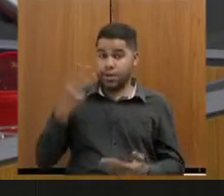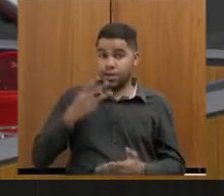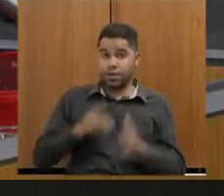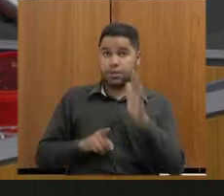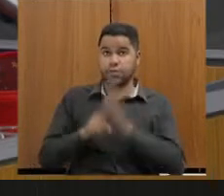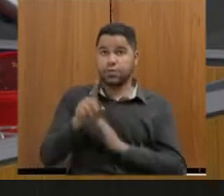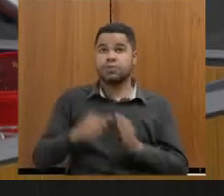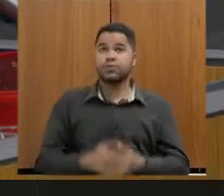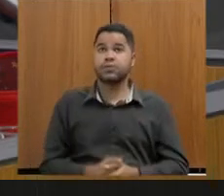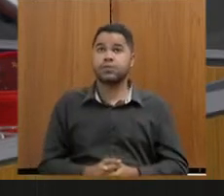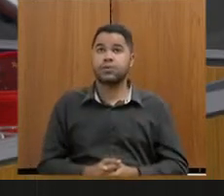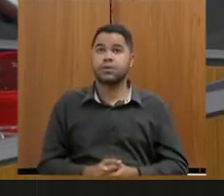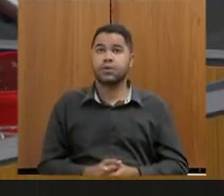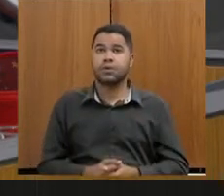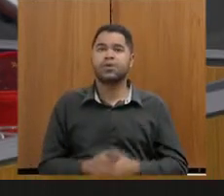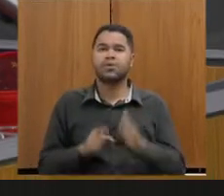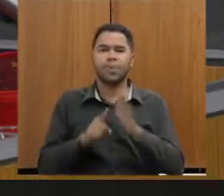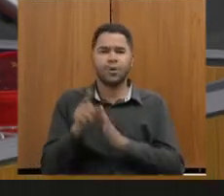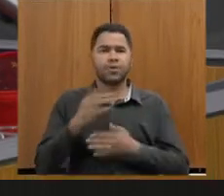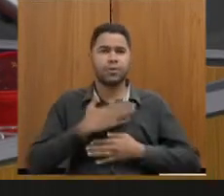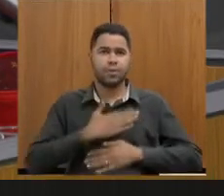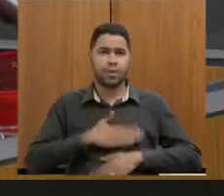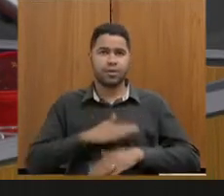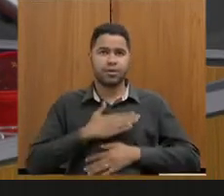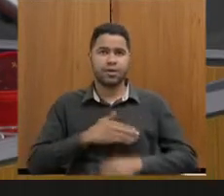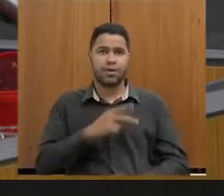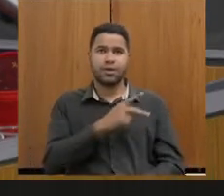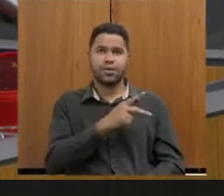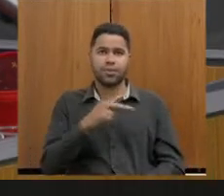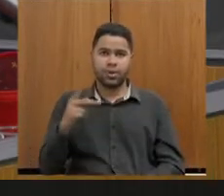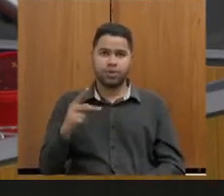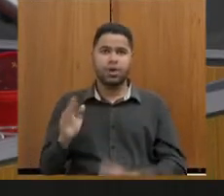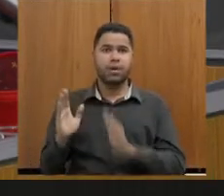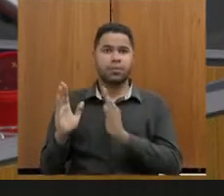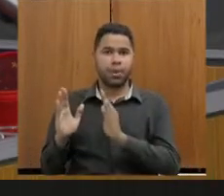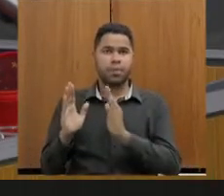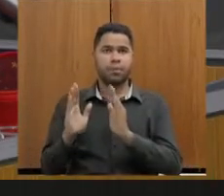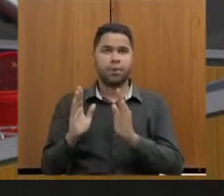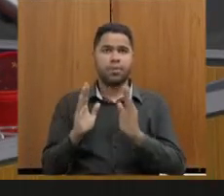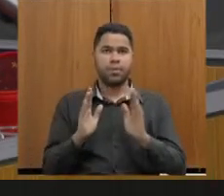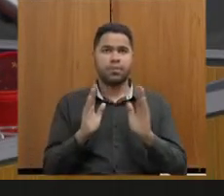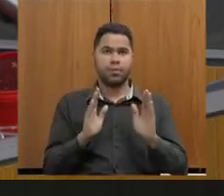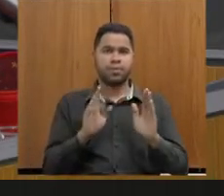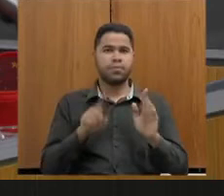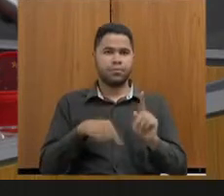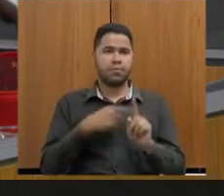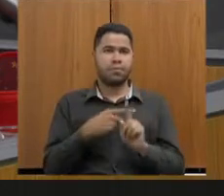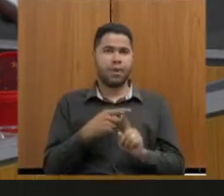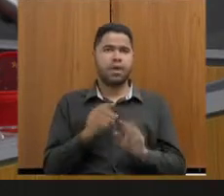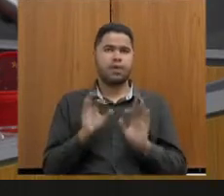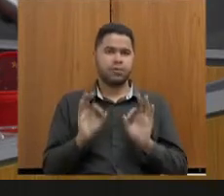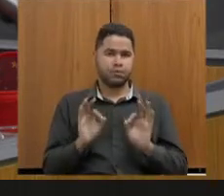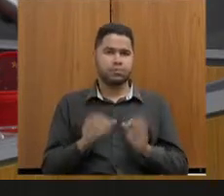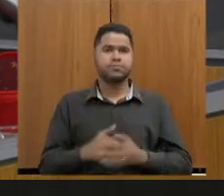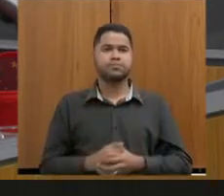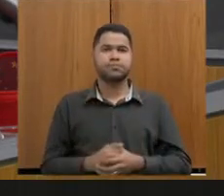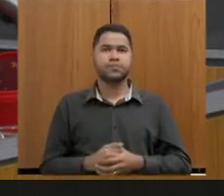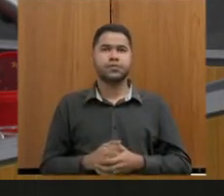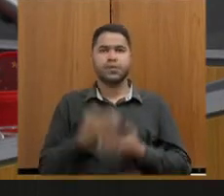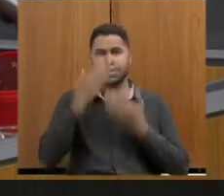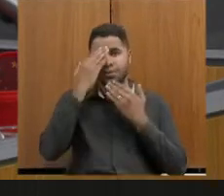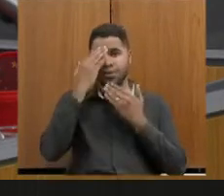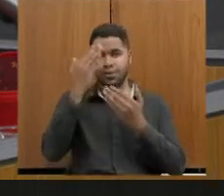pergunta. Estou fazendo de forma mais calma, porque o presidente deu um ritmo que nós poderíamos ter um pouquinho há mais de tempo. não é, presidente? O que eu